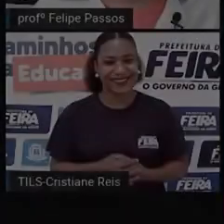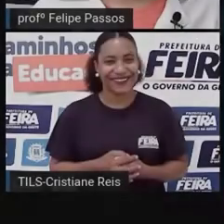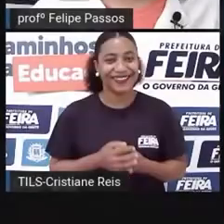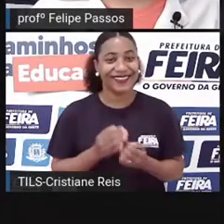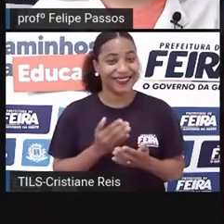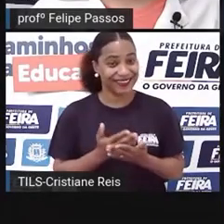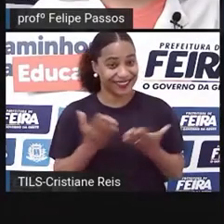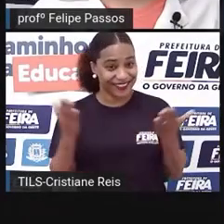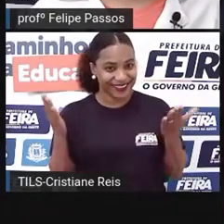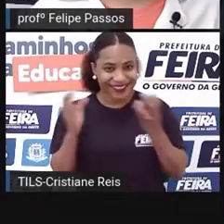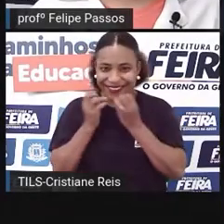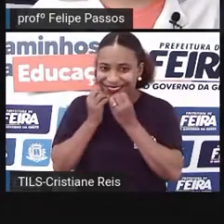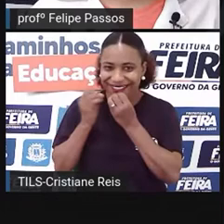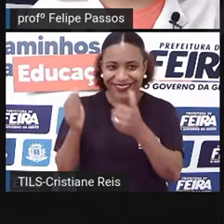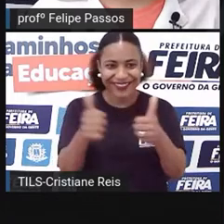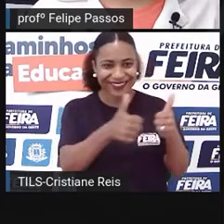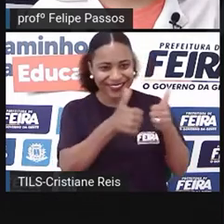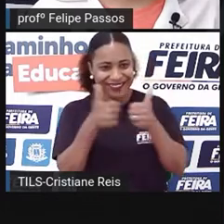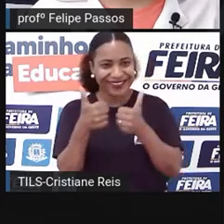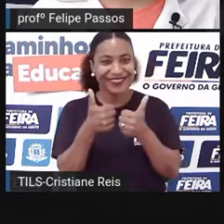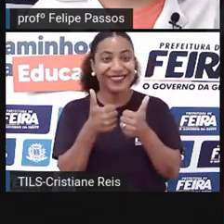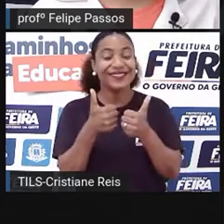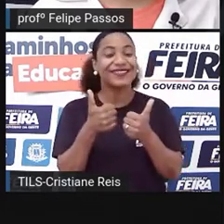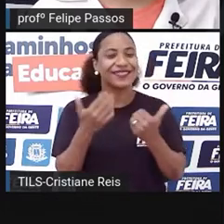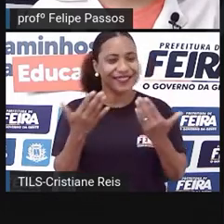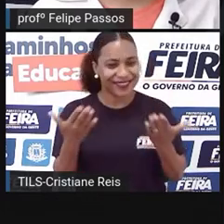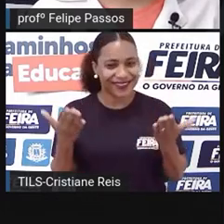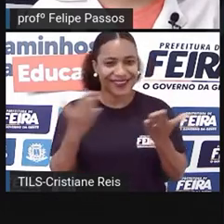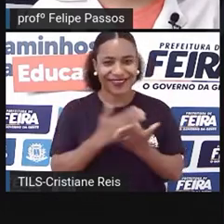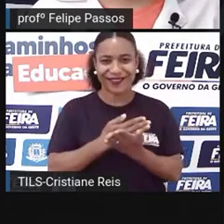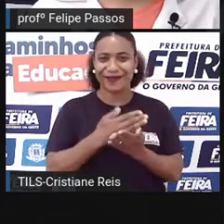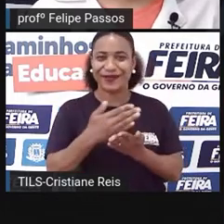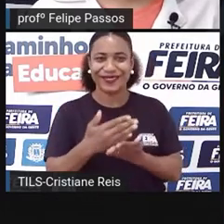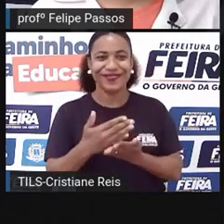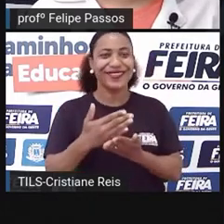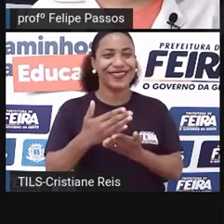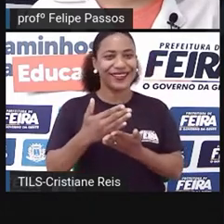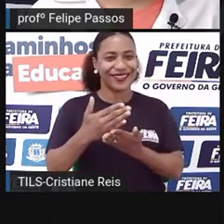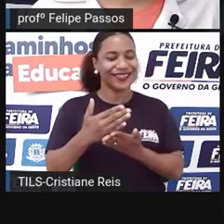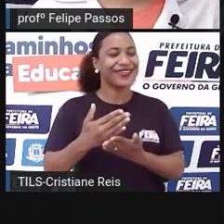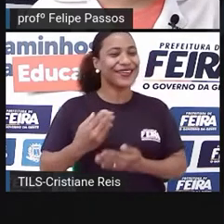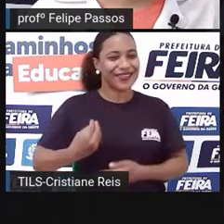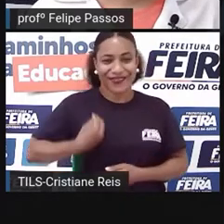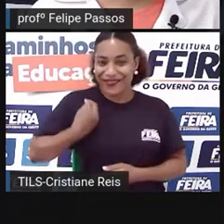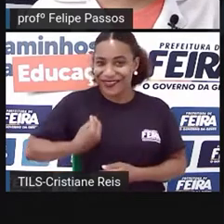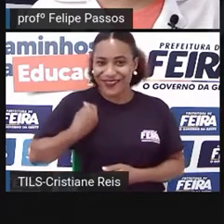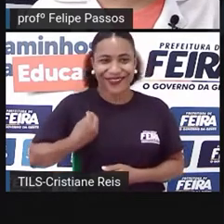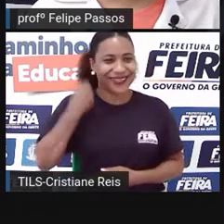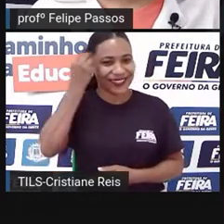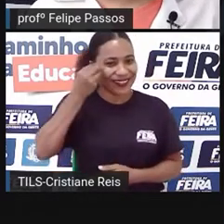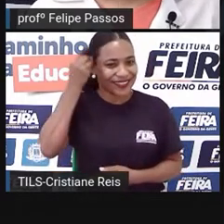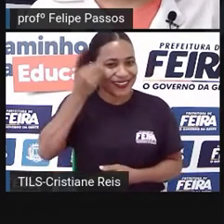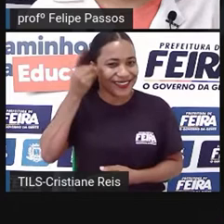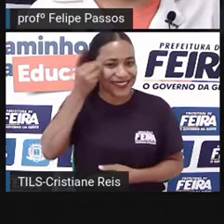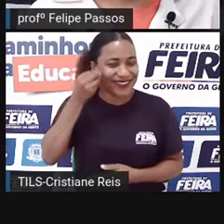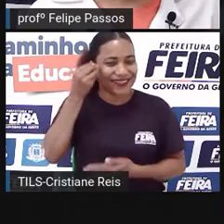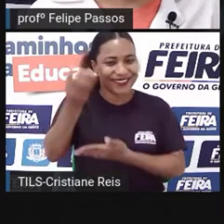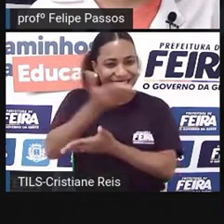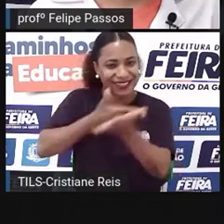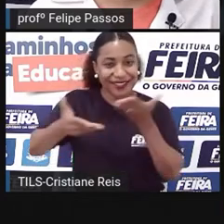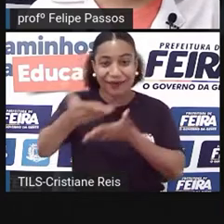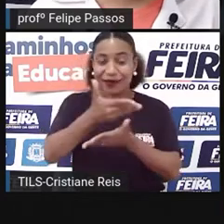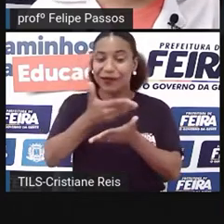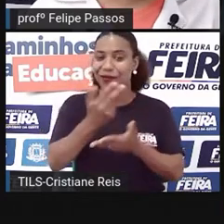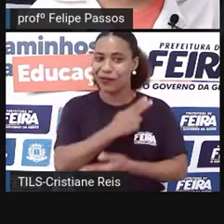E aí pessoal, tudo bem com vocês? Estamos começando aqui mais um Momento Saberes e Viveres. Meu nome é Felipe